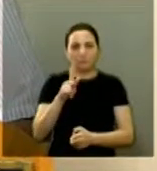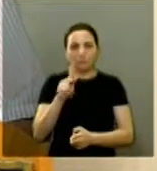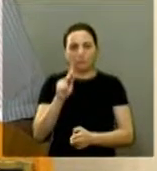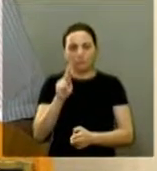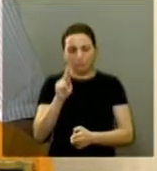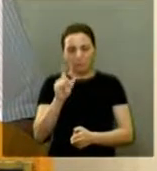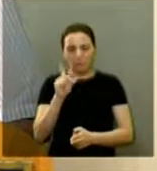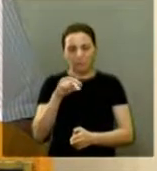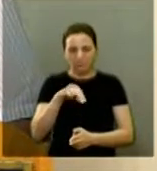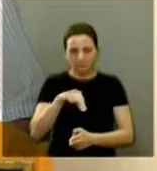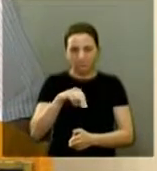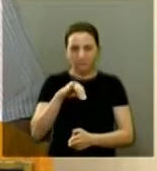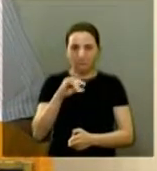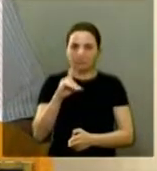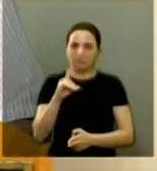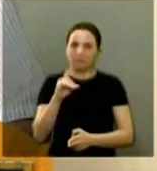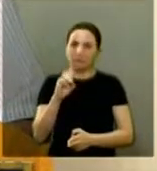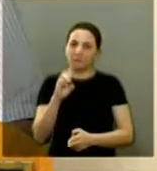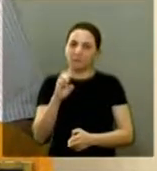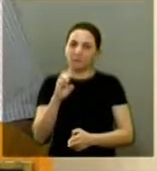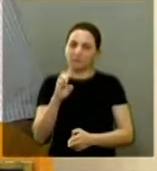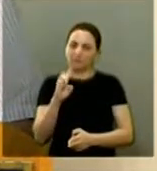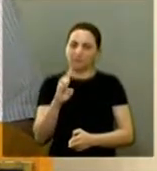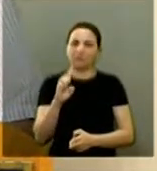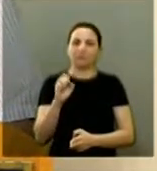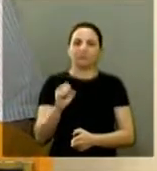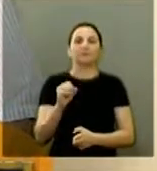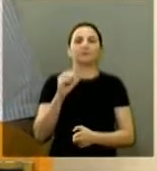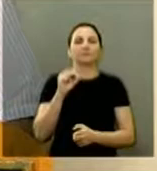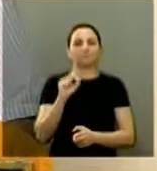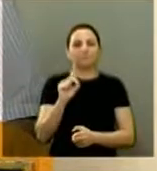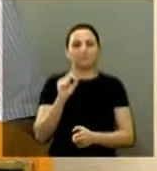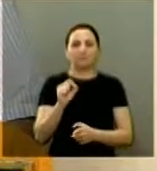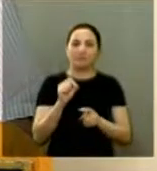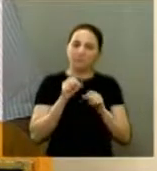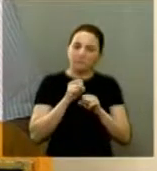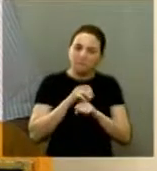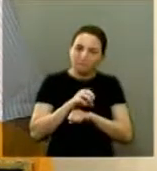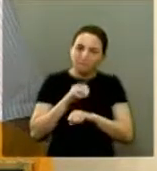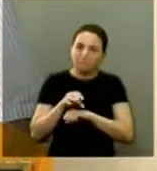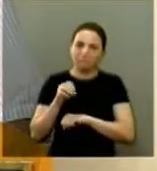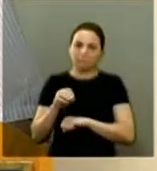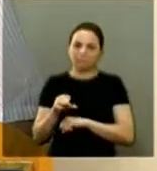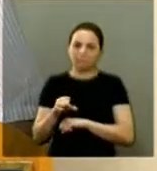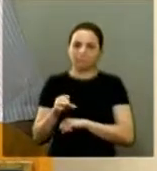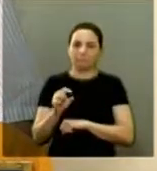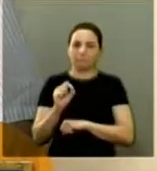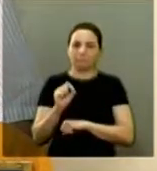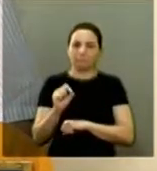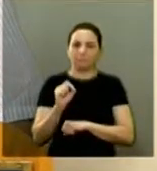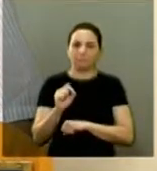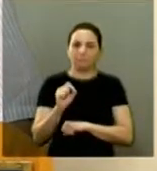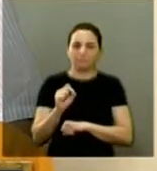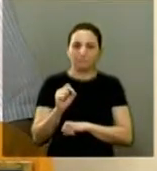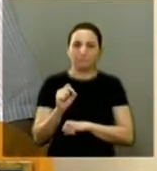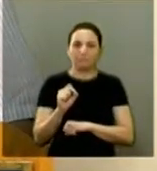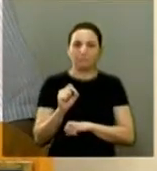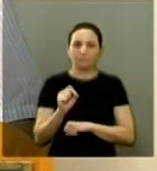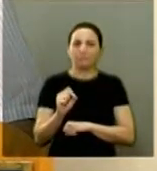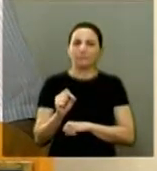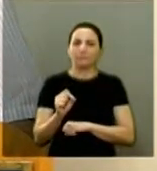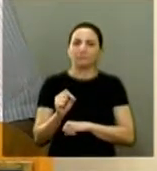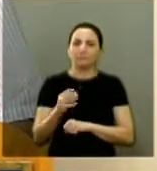a impunidade que deflaga isso acaba com toda a